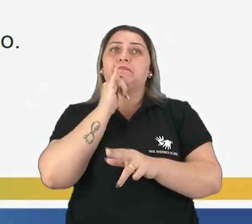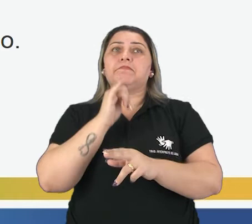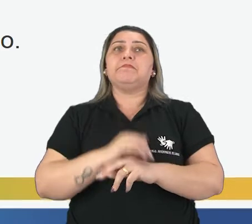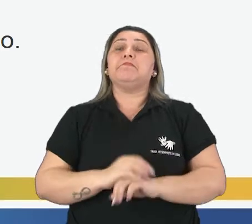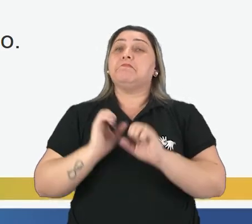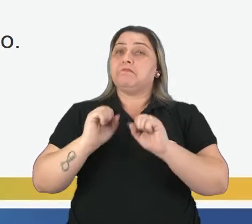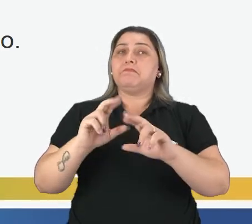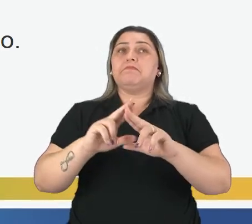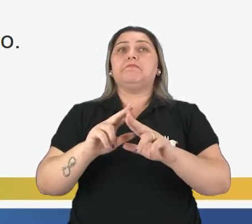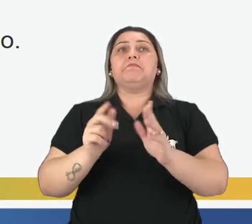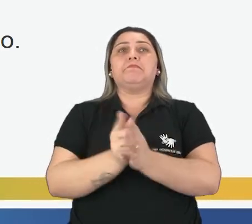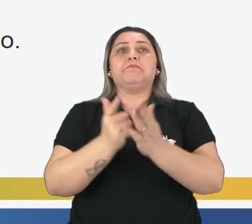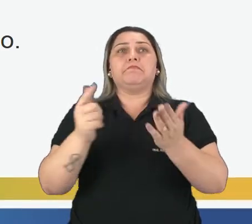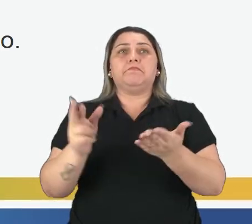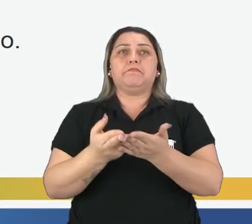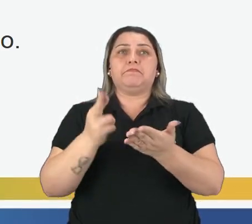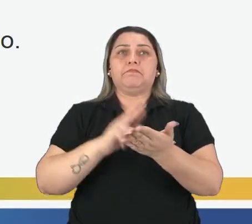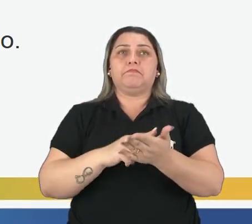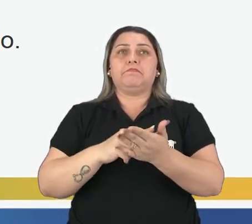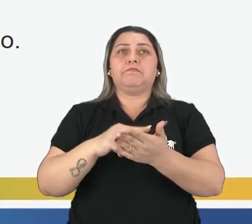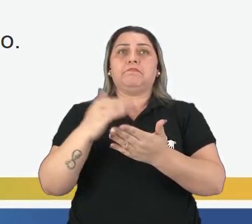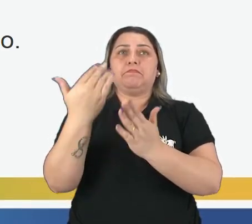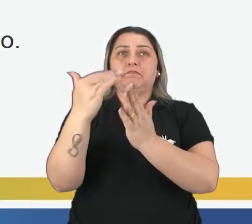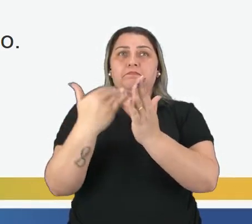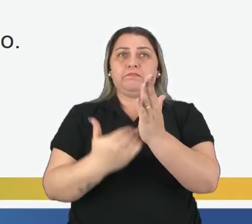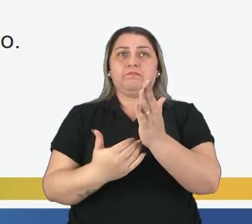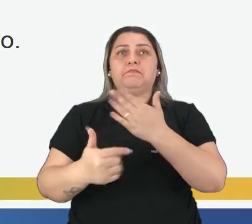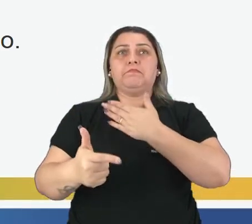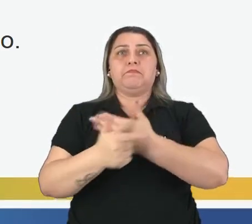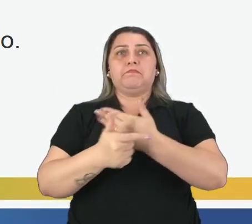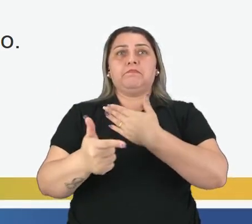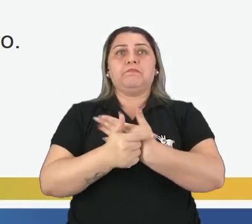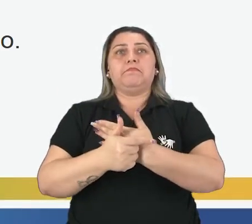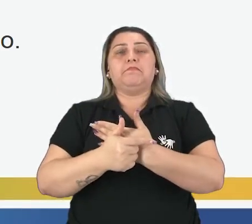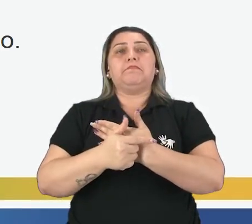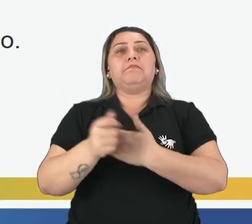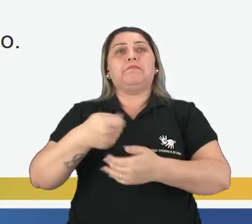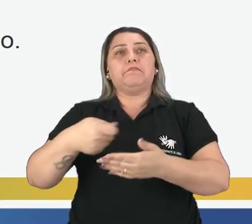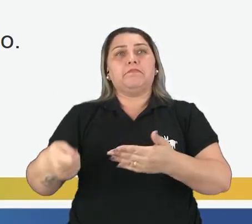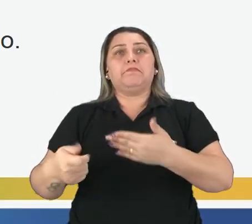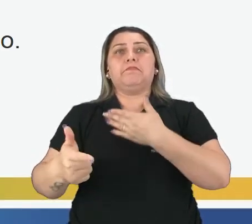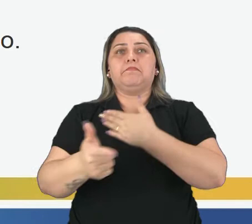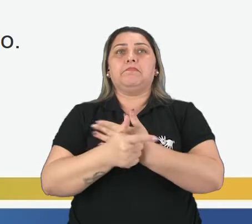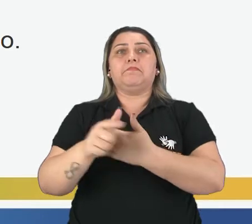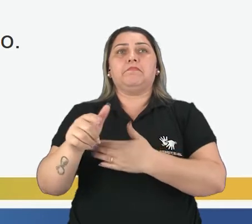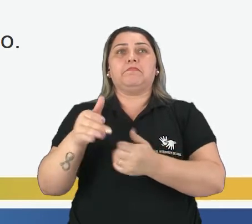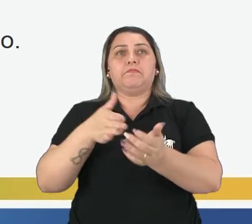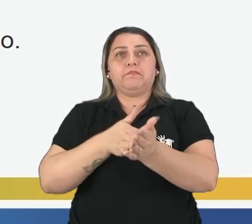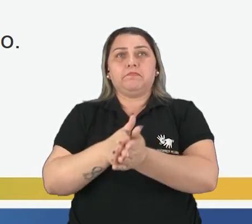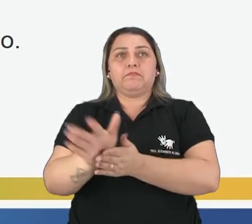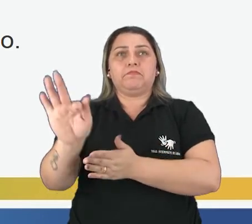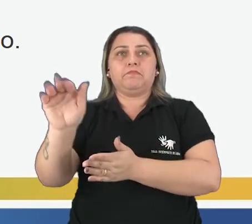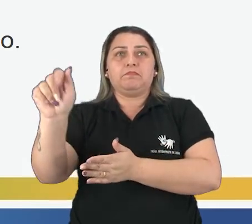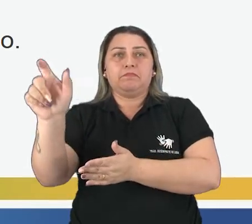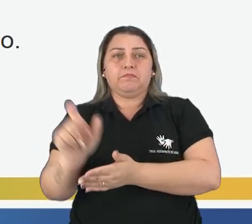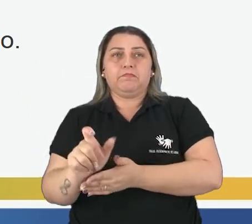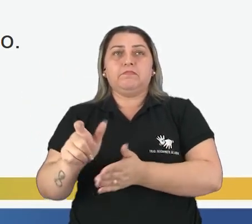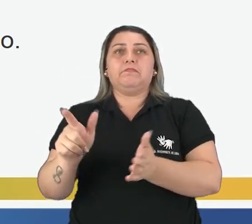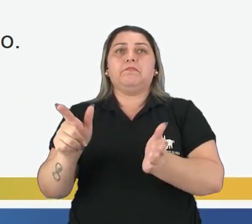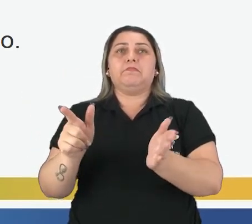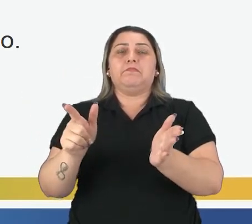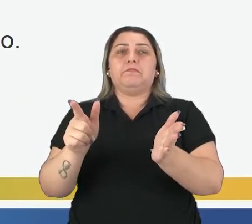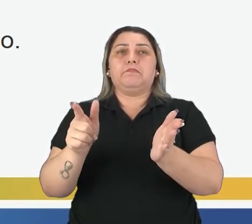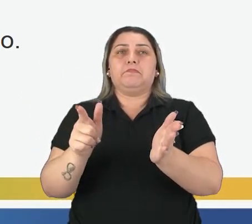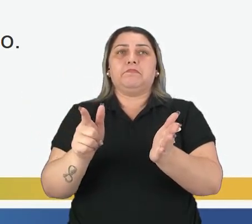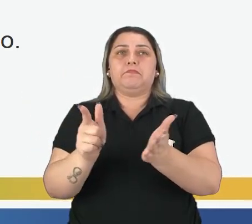recicláveis. Os jornais, revistas, listas telefônicas, papel sulfite, rascunho, papel de fax, folhas